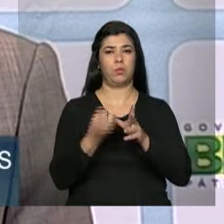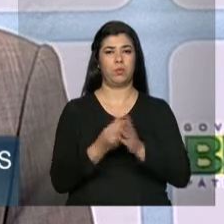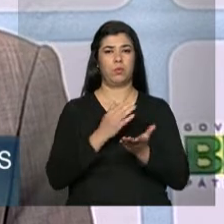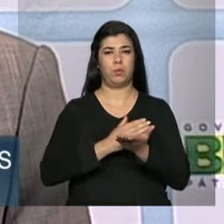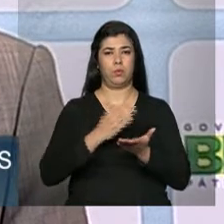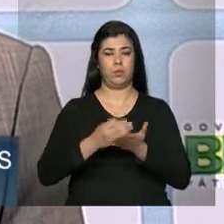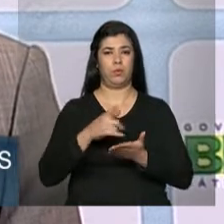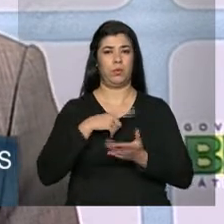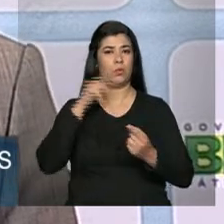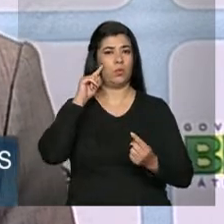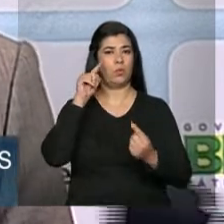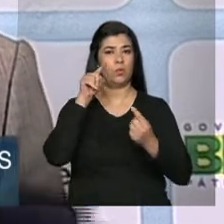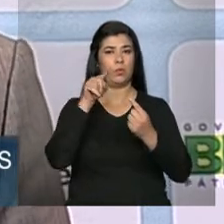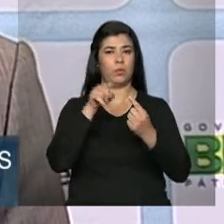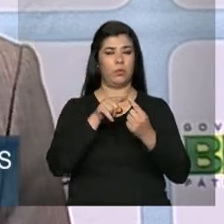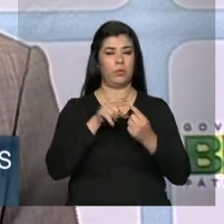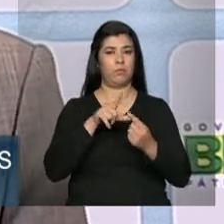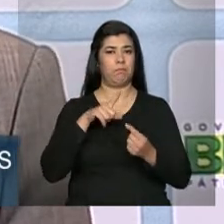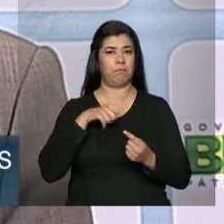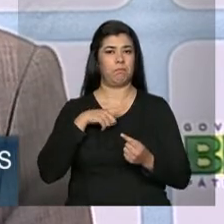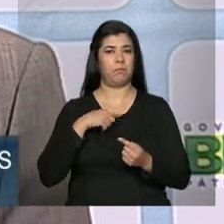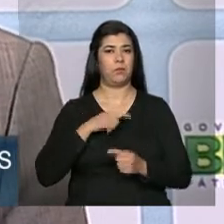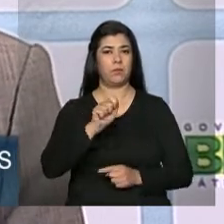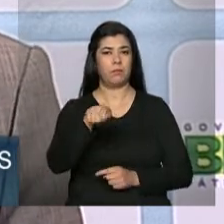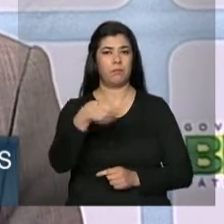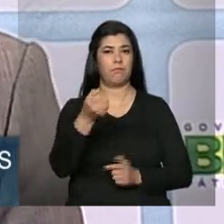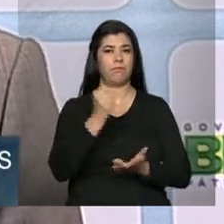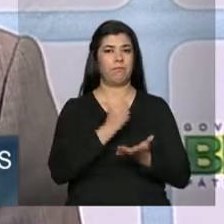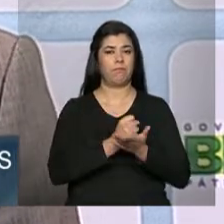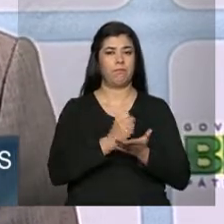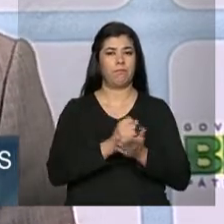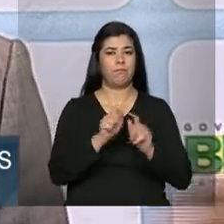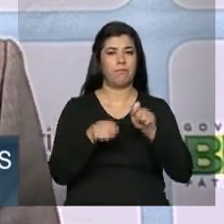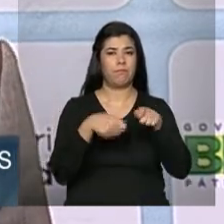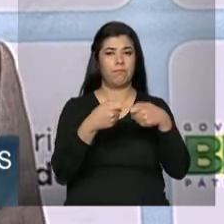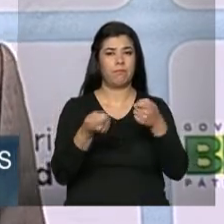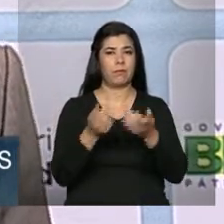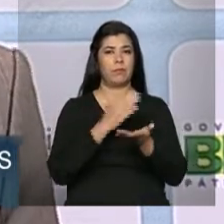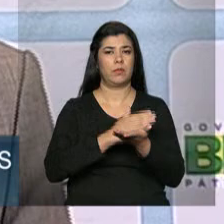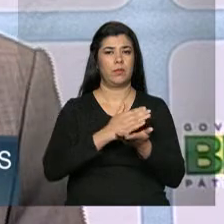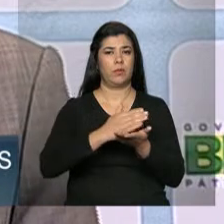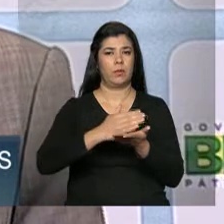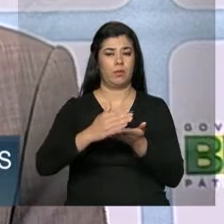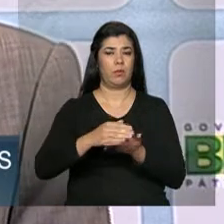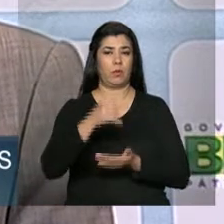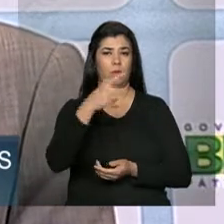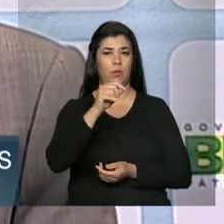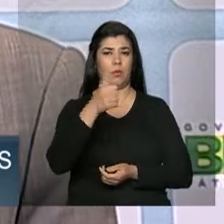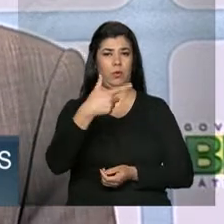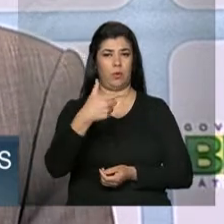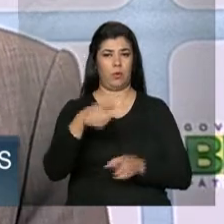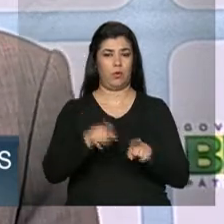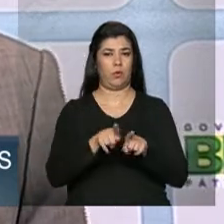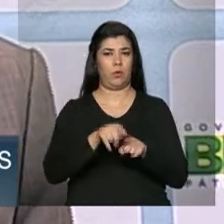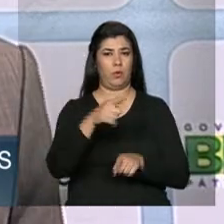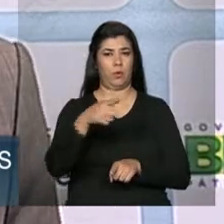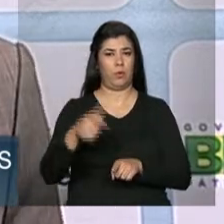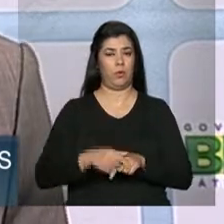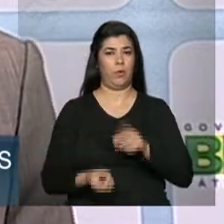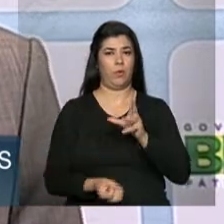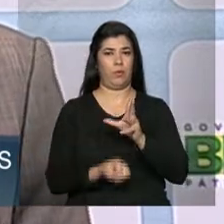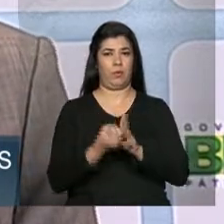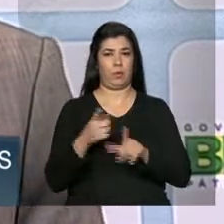houve o atingimento de uma excelente marca para as metas estabelecidas em 2012. Muitos dos produtos das